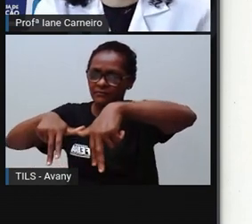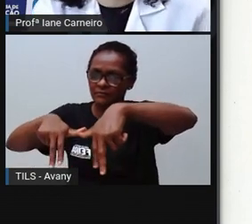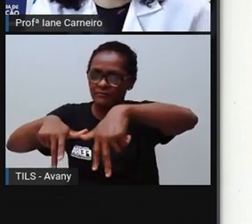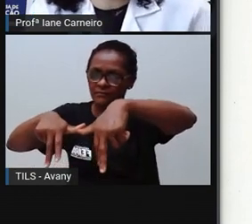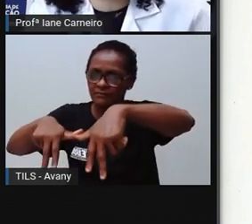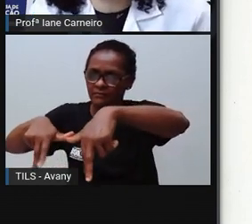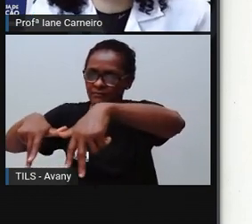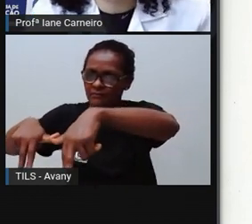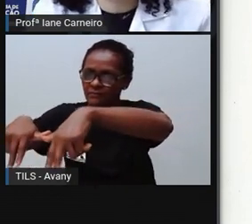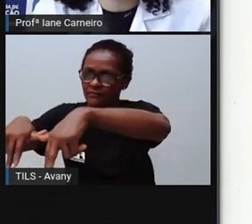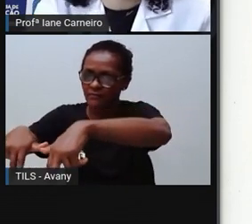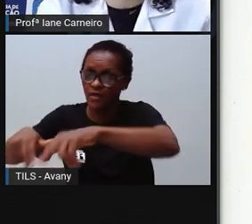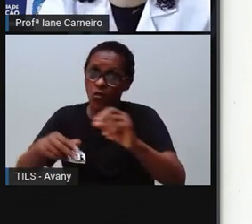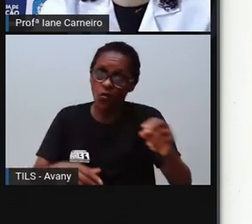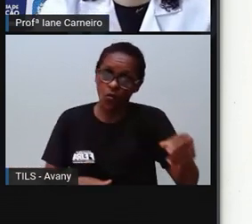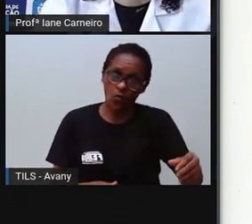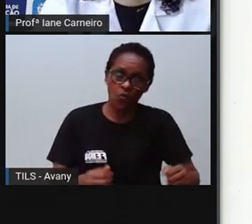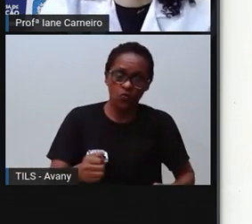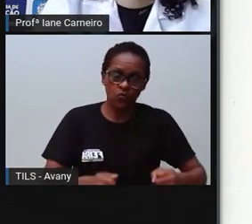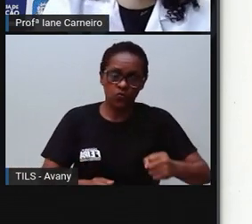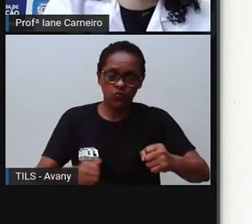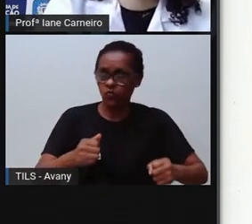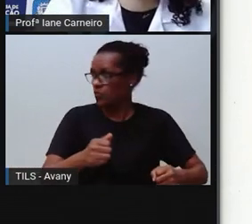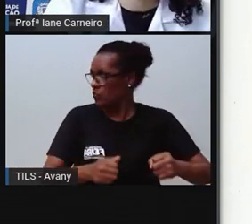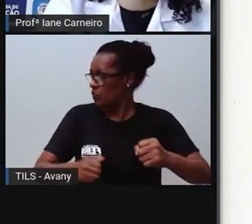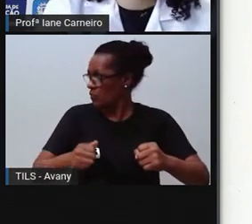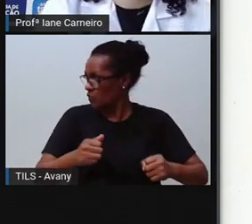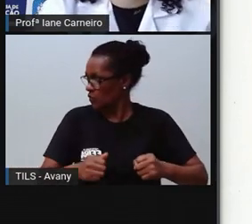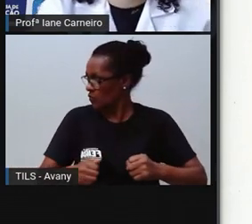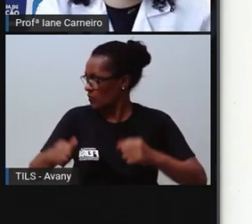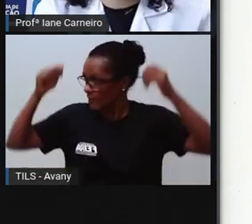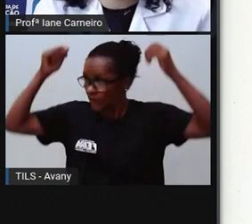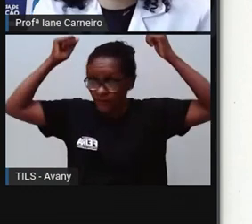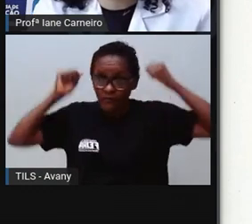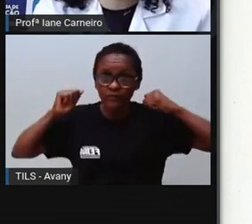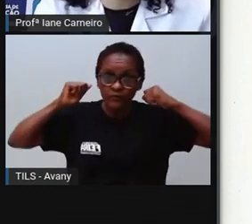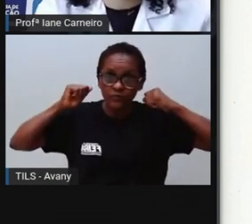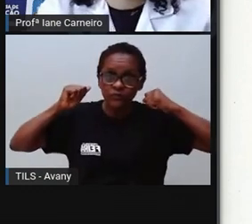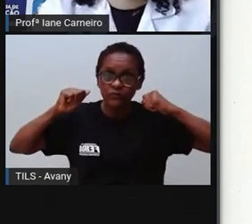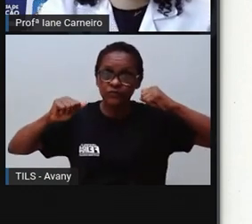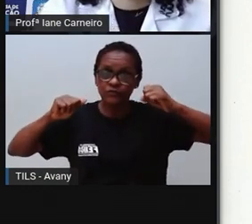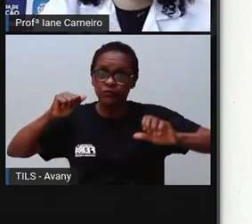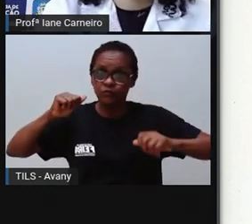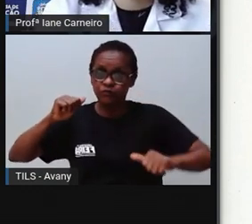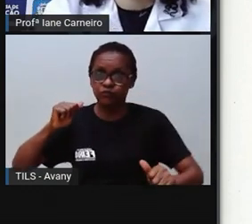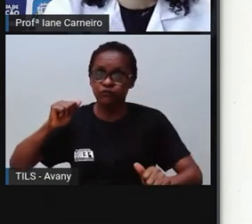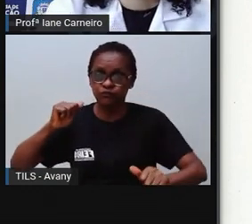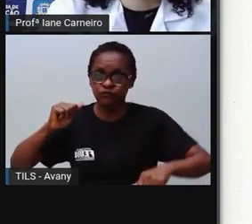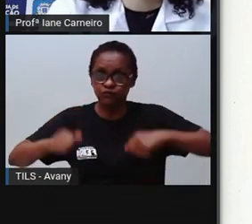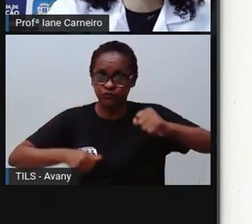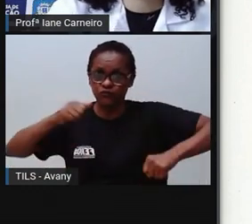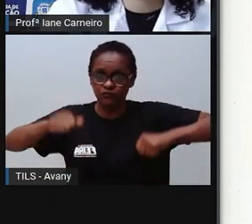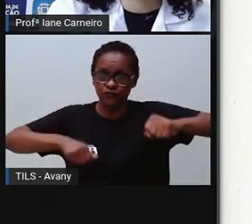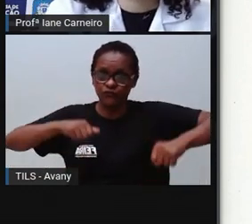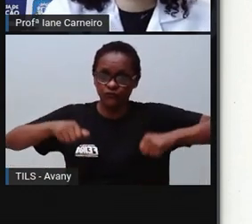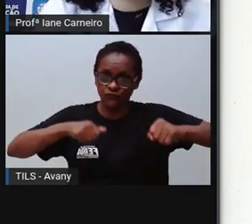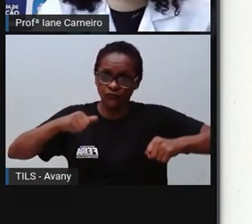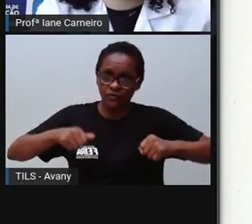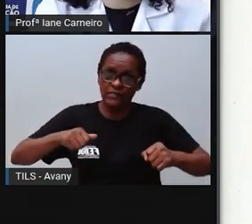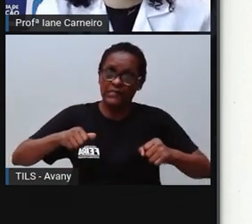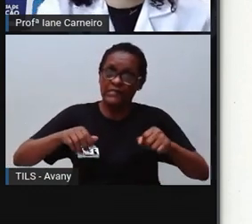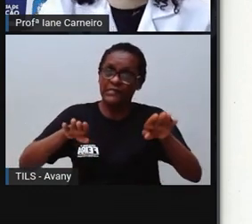quando entra num automóvel, põe o capacete quando anda de bicicleta. Pensa em outras